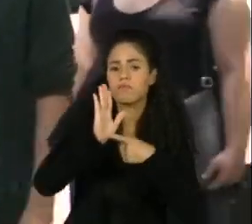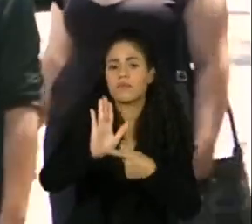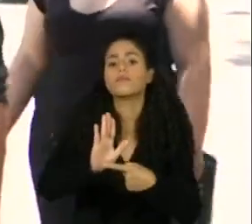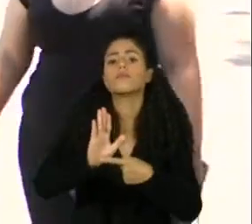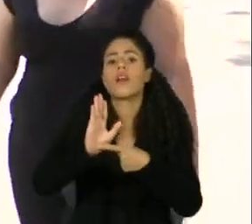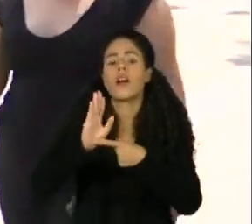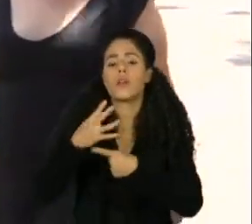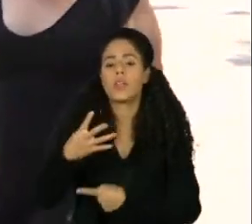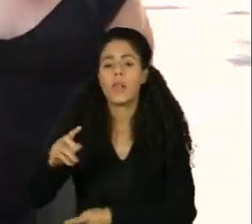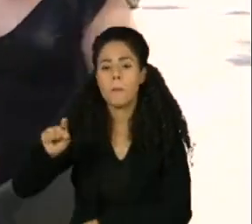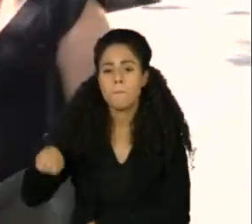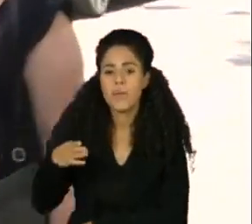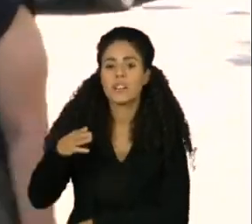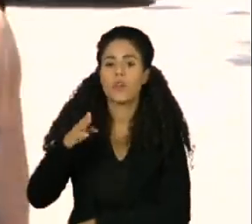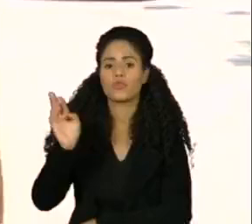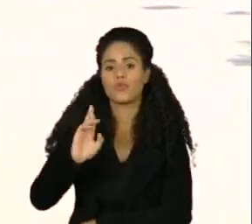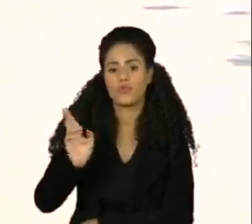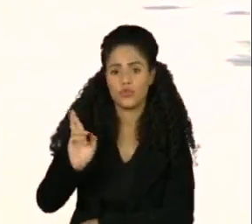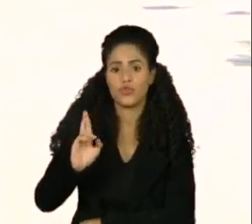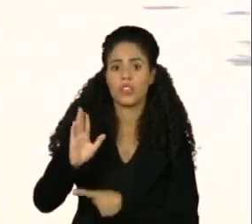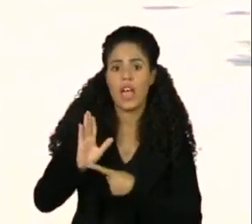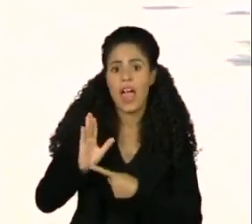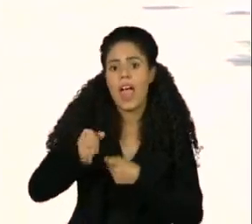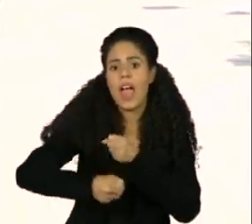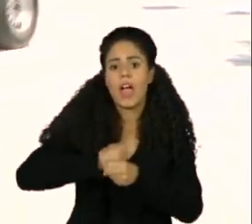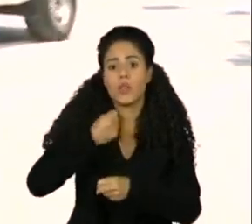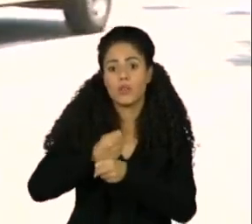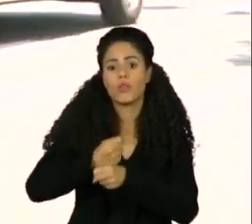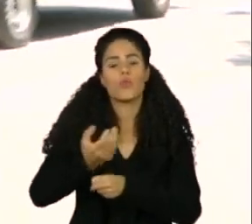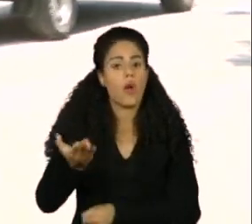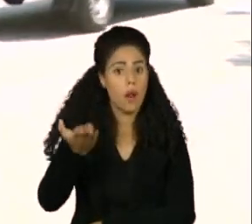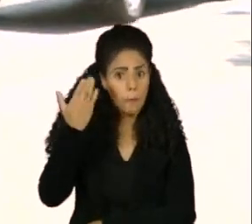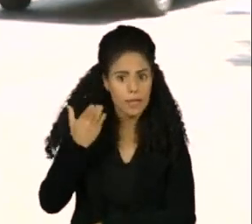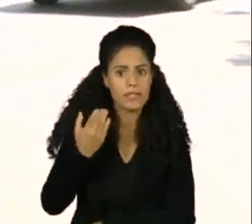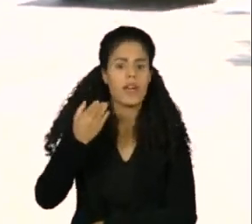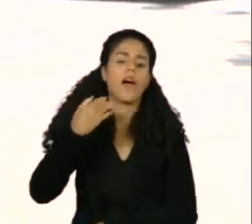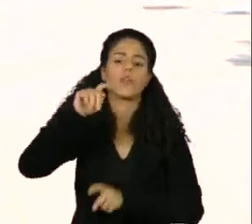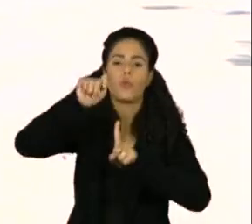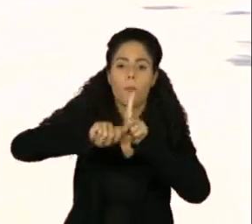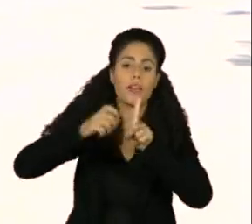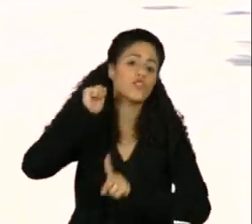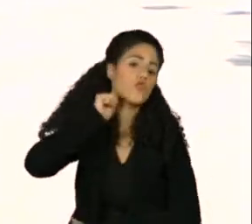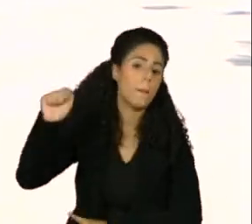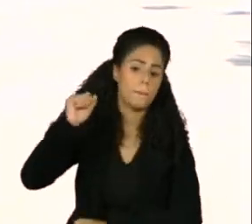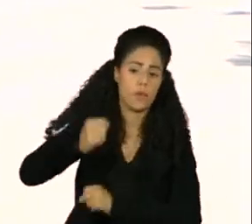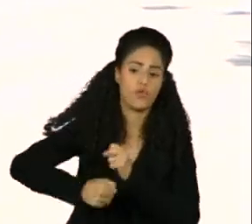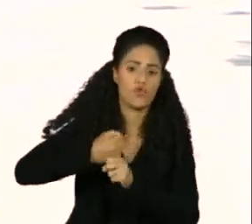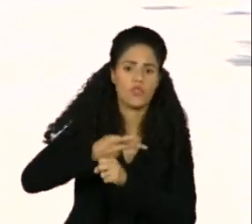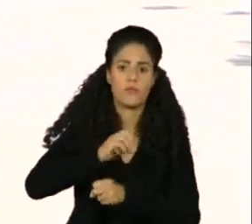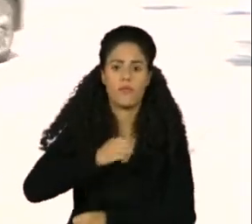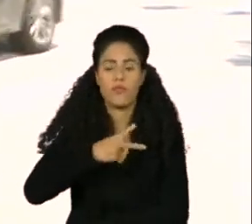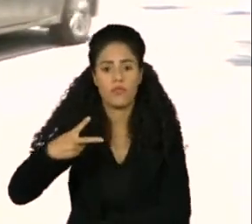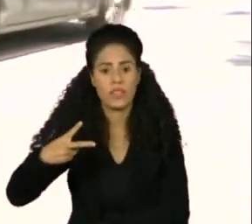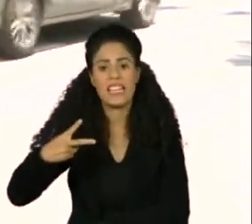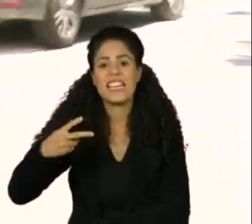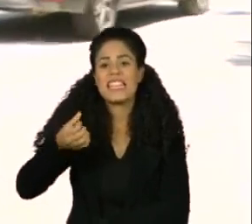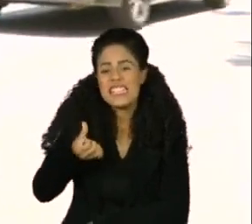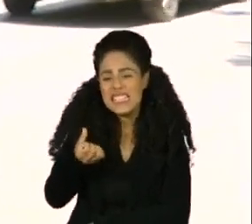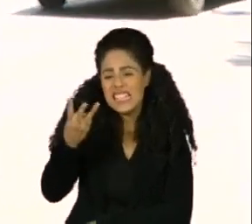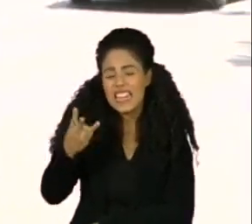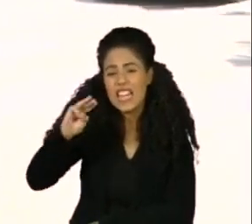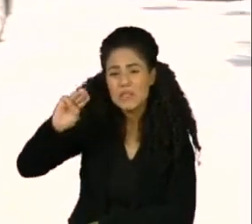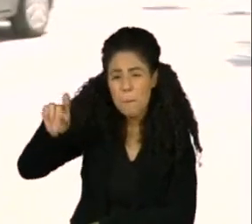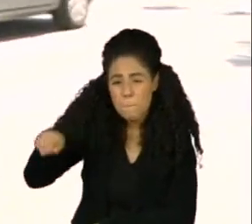e foi firmado em abril de 2020. A investigação aponta um sobrepreço de R 63 milhões